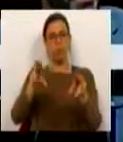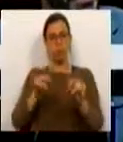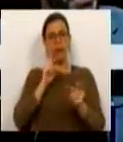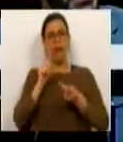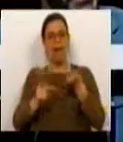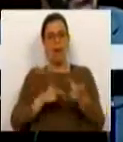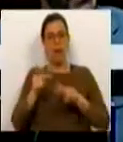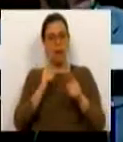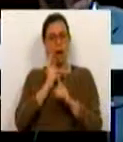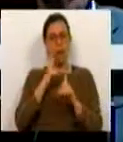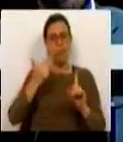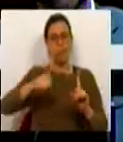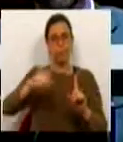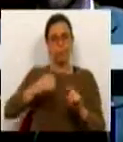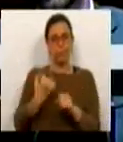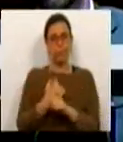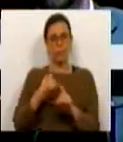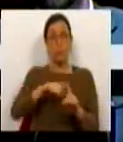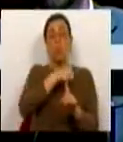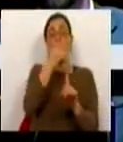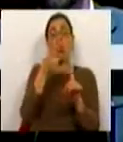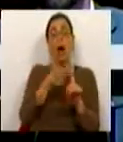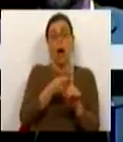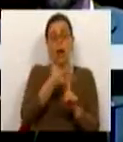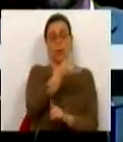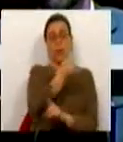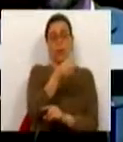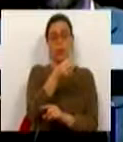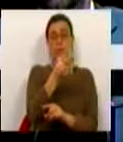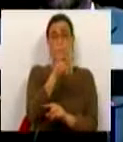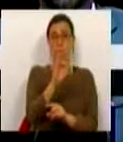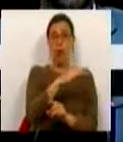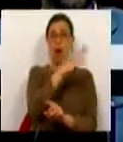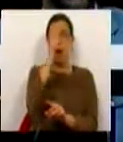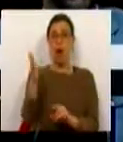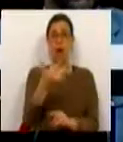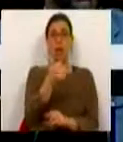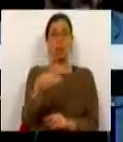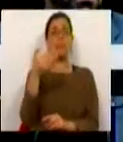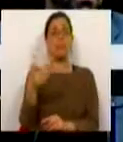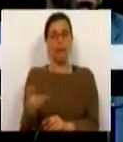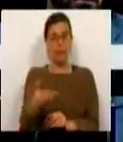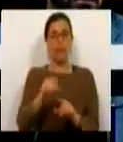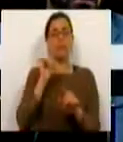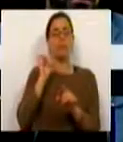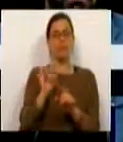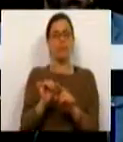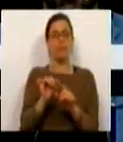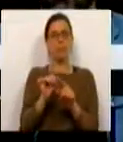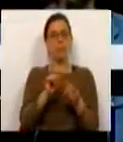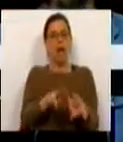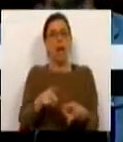avaliações dos desempenhos ocorridos nos anos de 2004 a 2007 para efeitos de